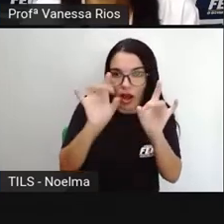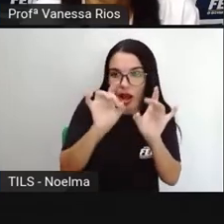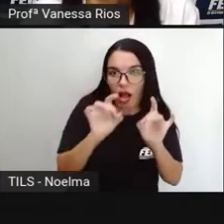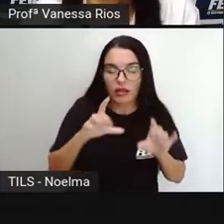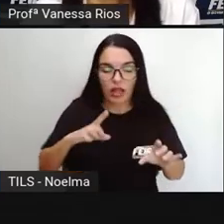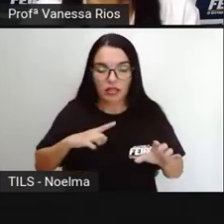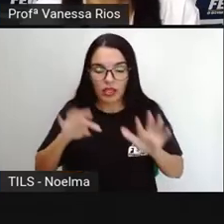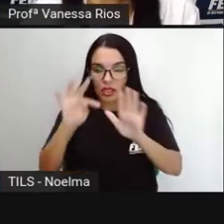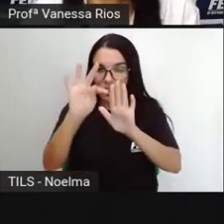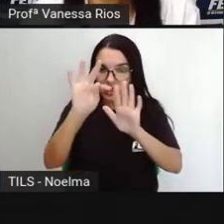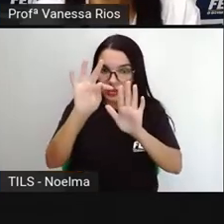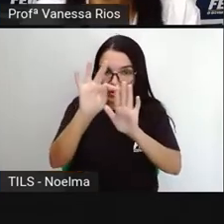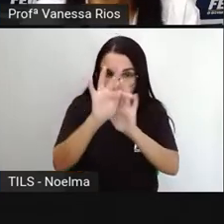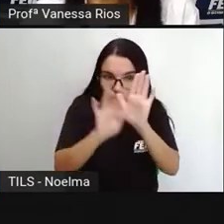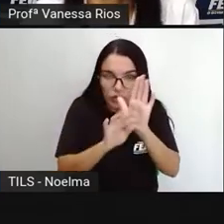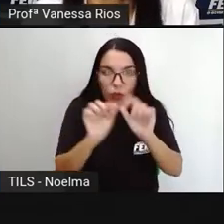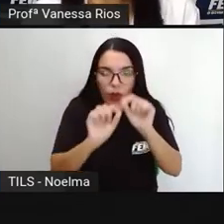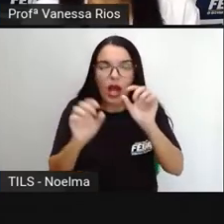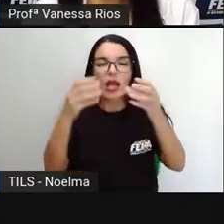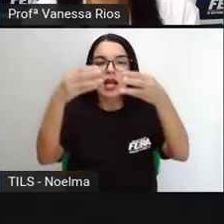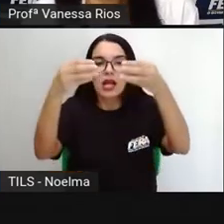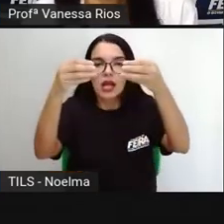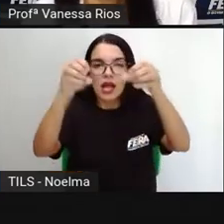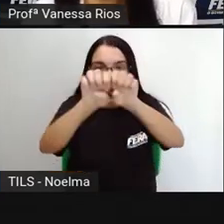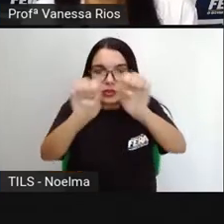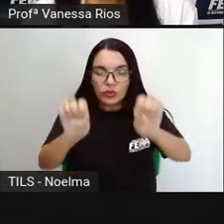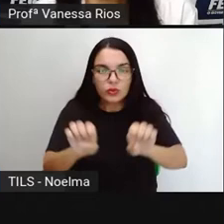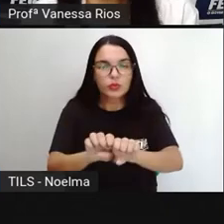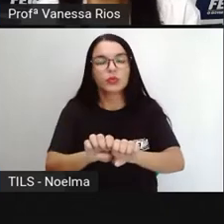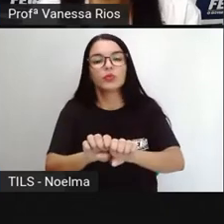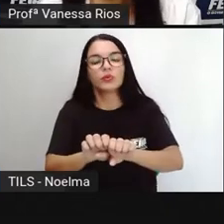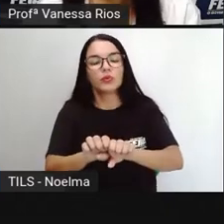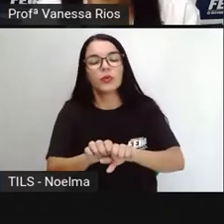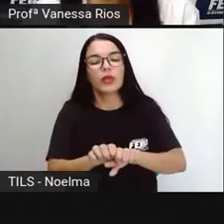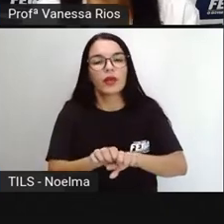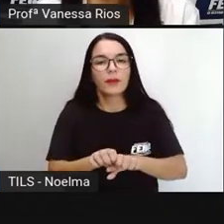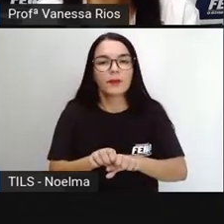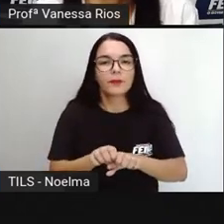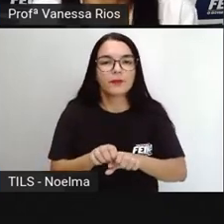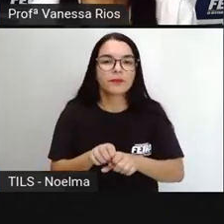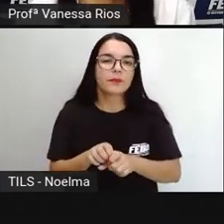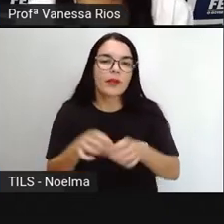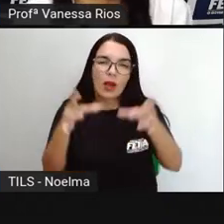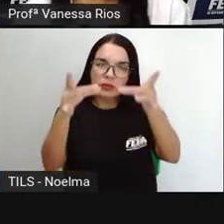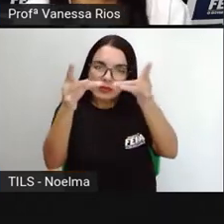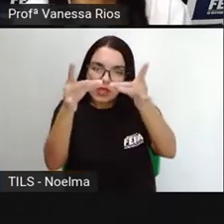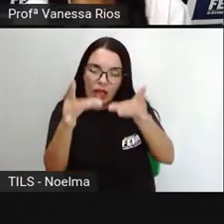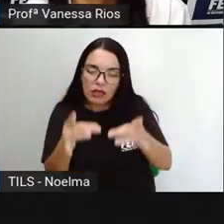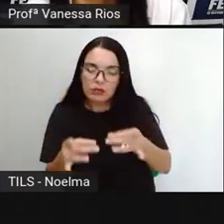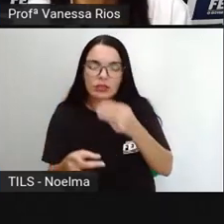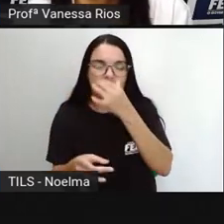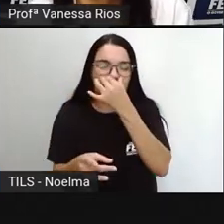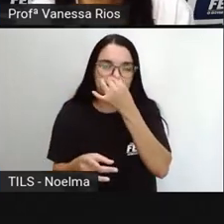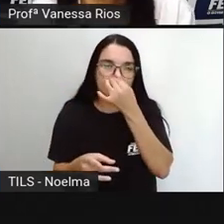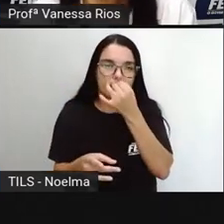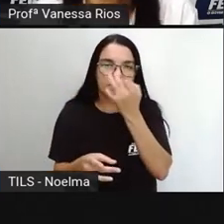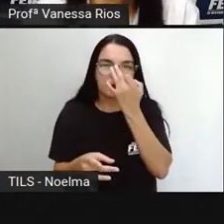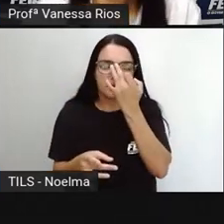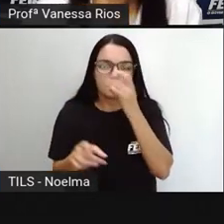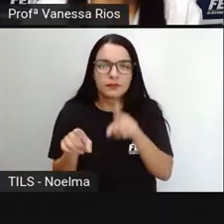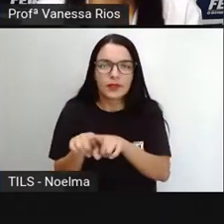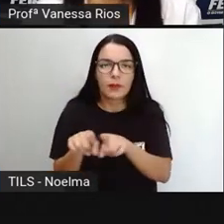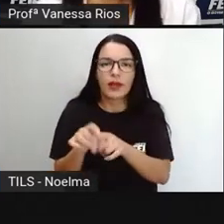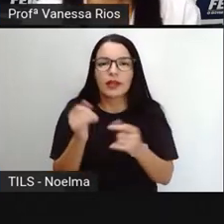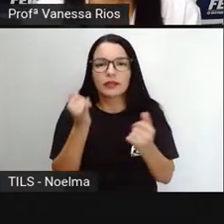principalmente com a intenção e com o objetivo que cada gênero textual tem. Em relação à informação que quer passar,